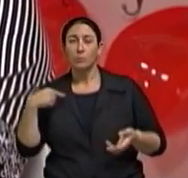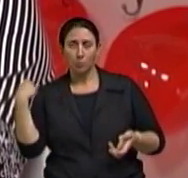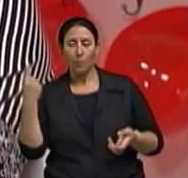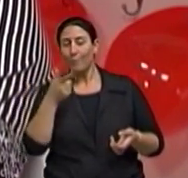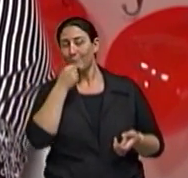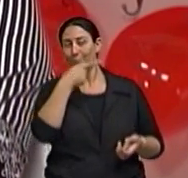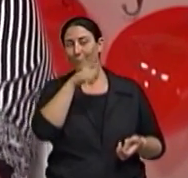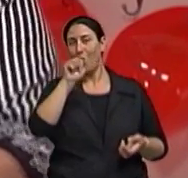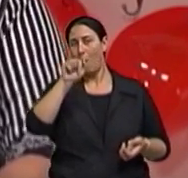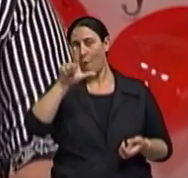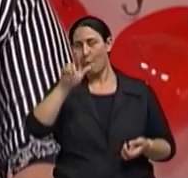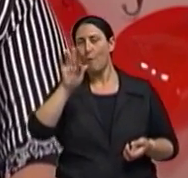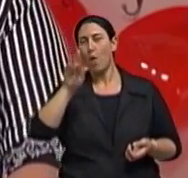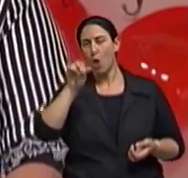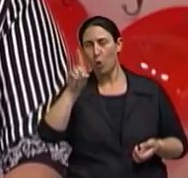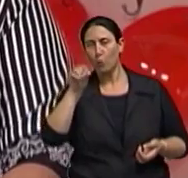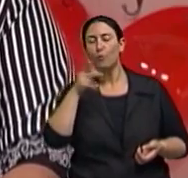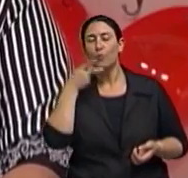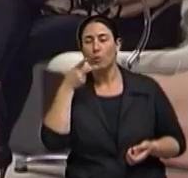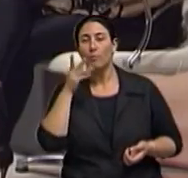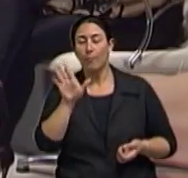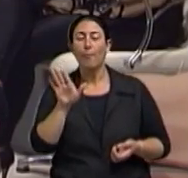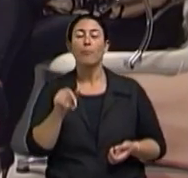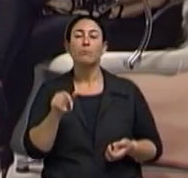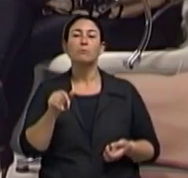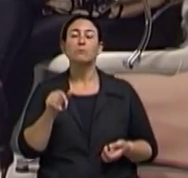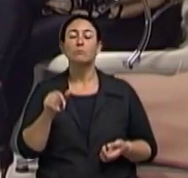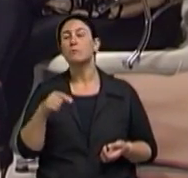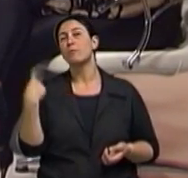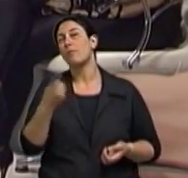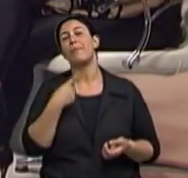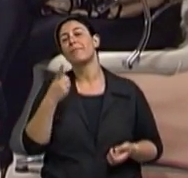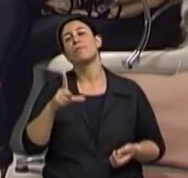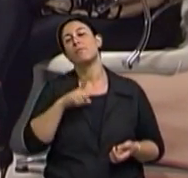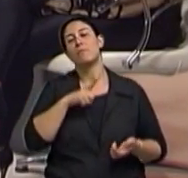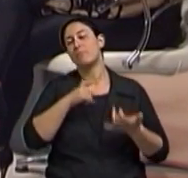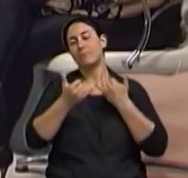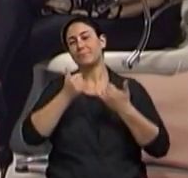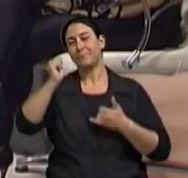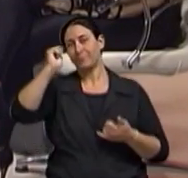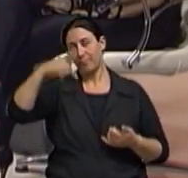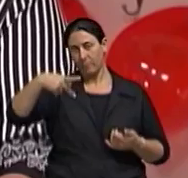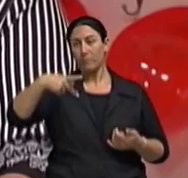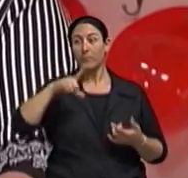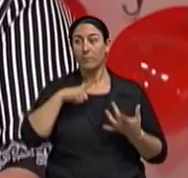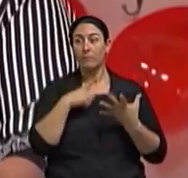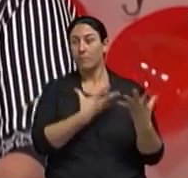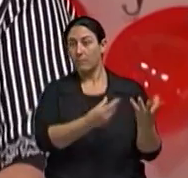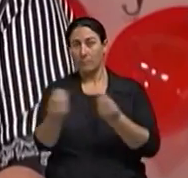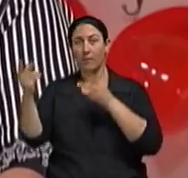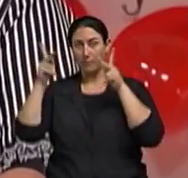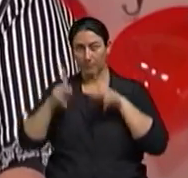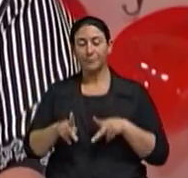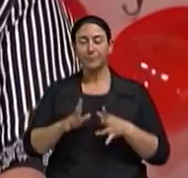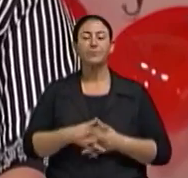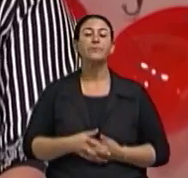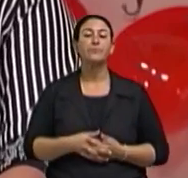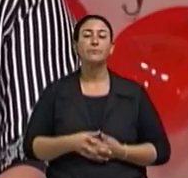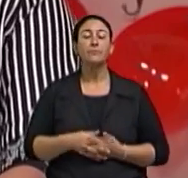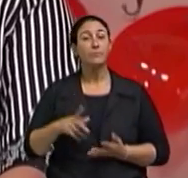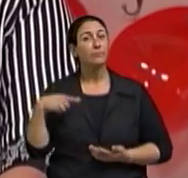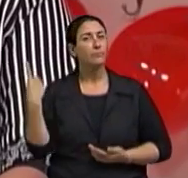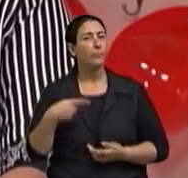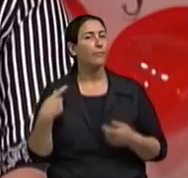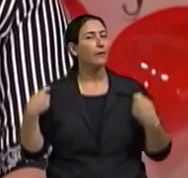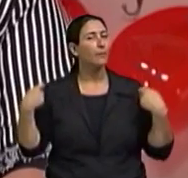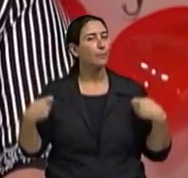Alfredo falou, nós temos uma aposentadoria compulsória em muitas situações, nós vamos precisar organizar